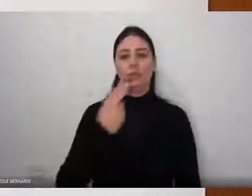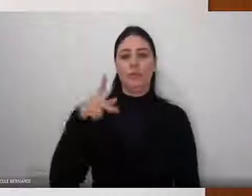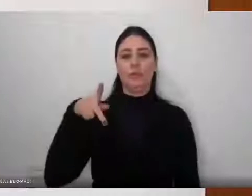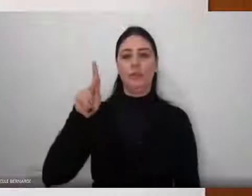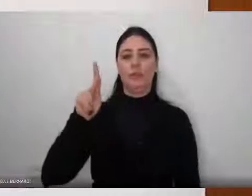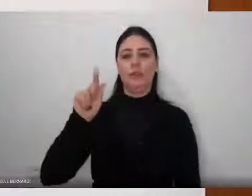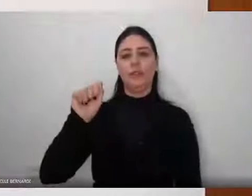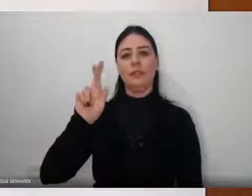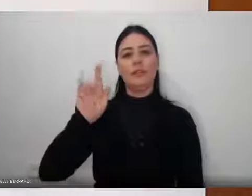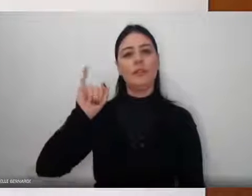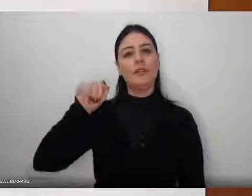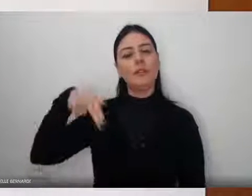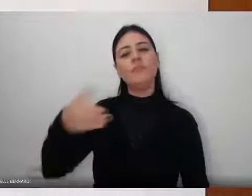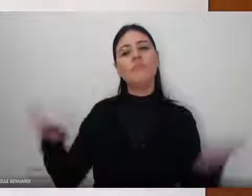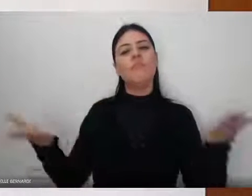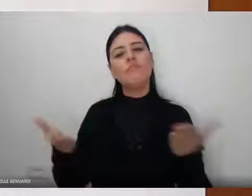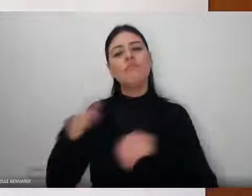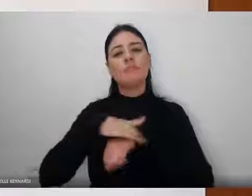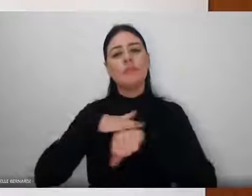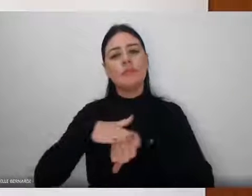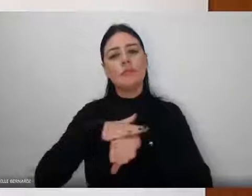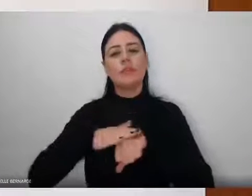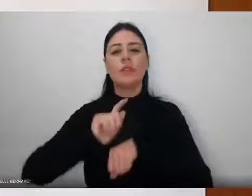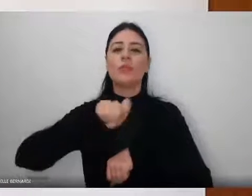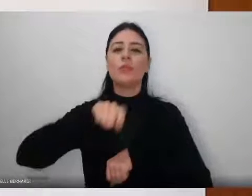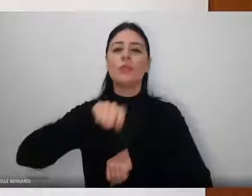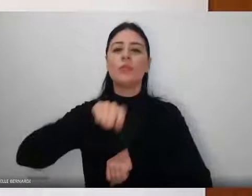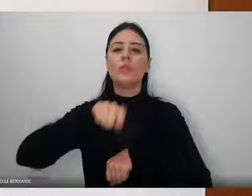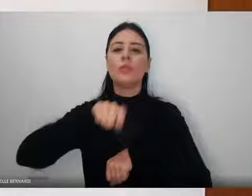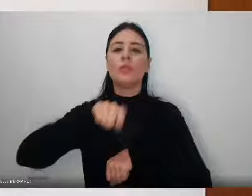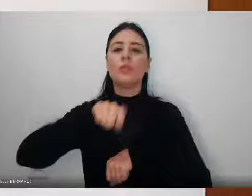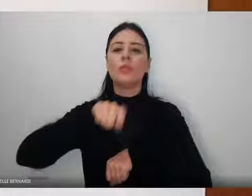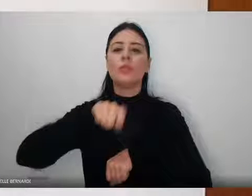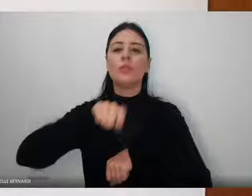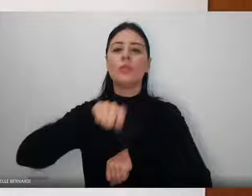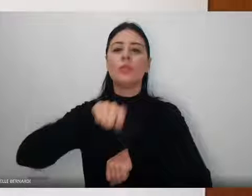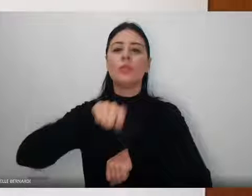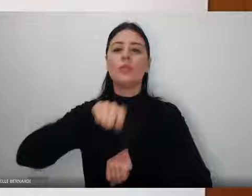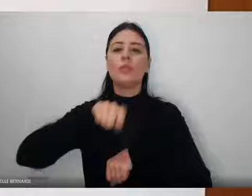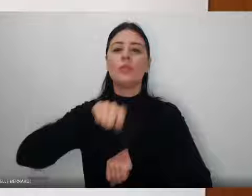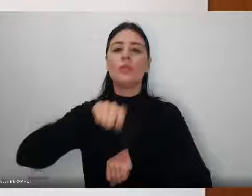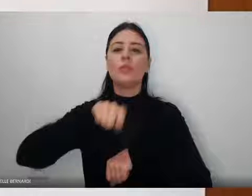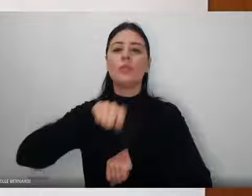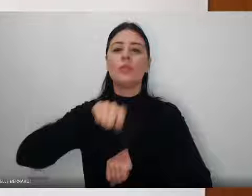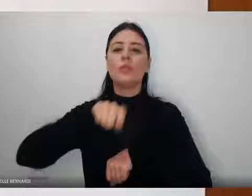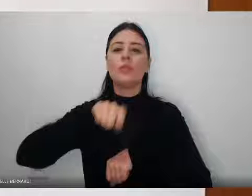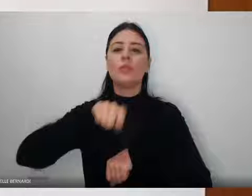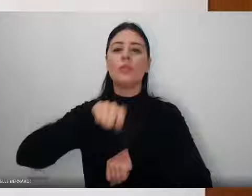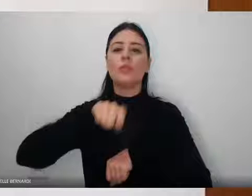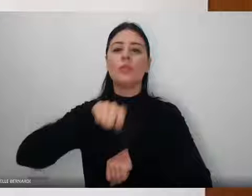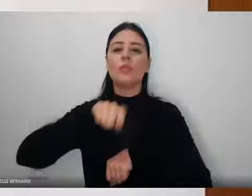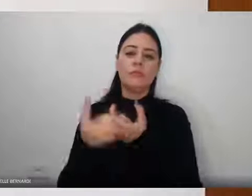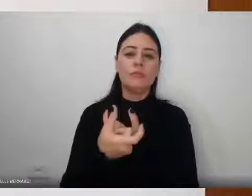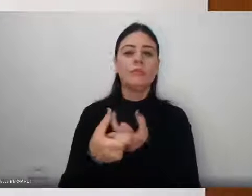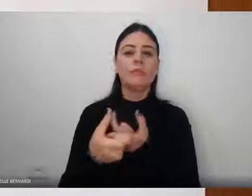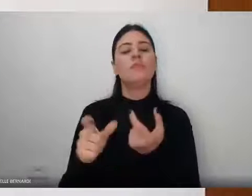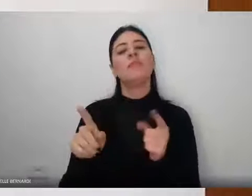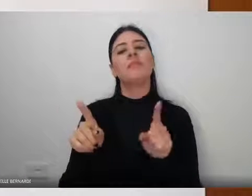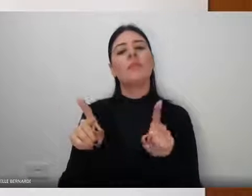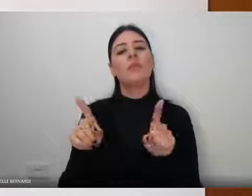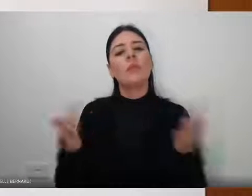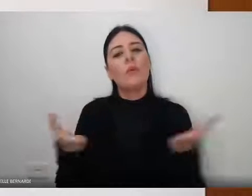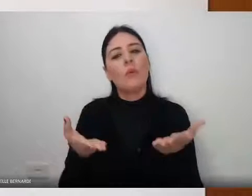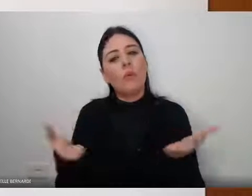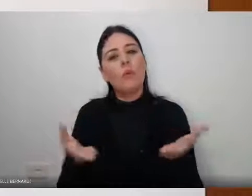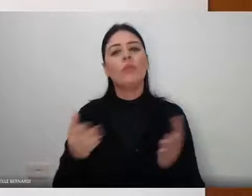e provérbios populares. Os ditados populares são expressões e frases utilizadas para trazer